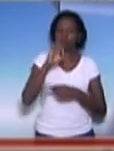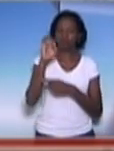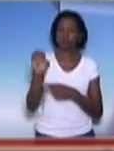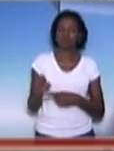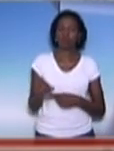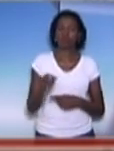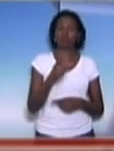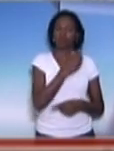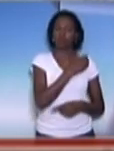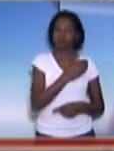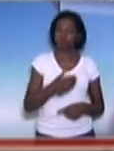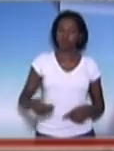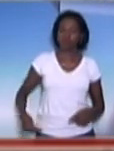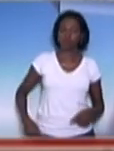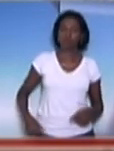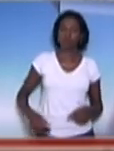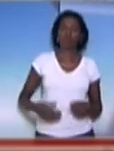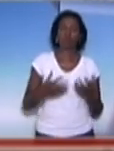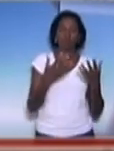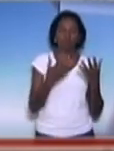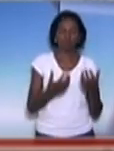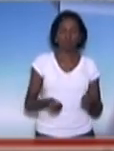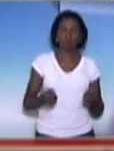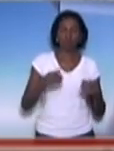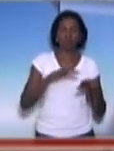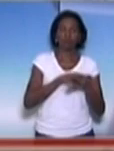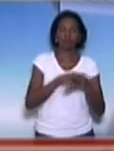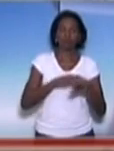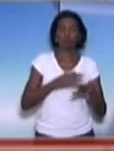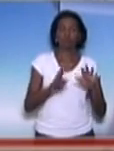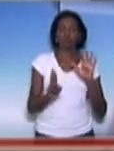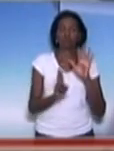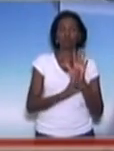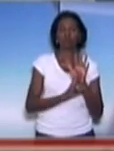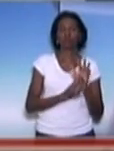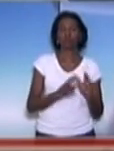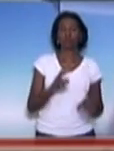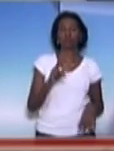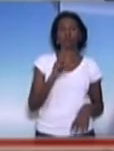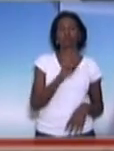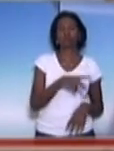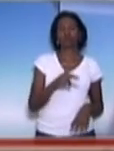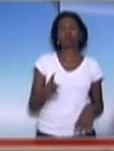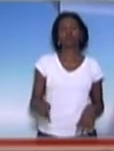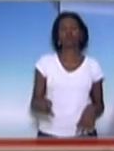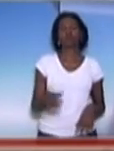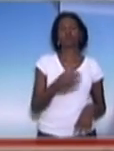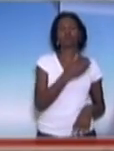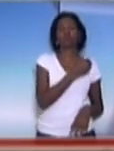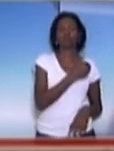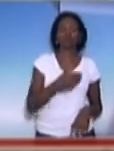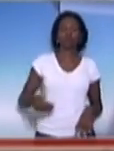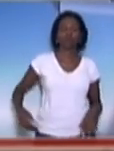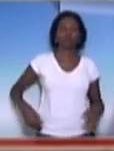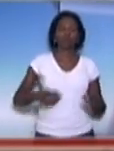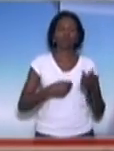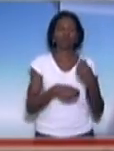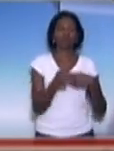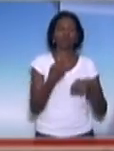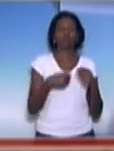para que o governo receba os representantes dos professores, para que o governo faça a